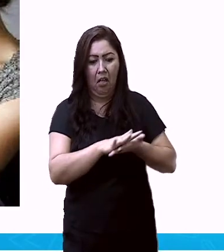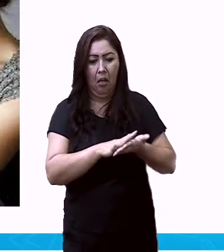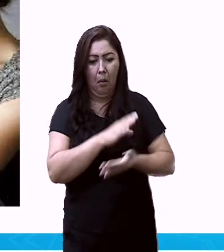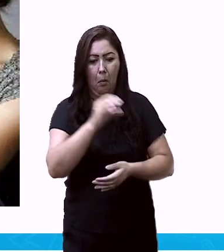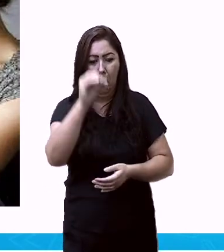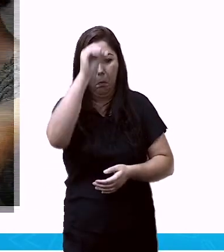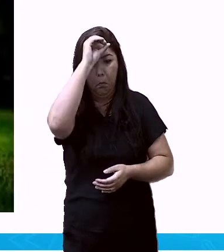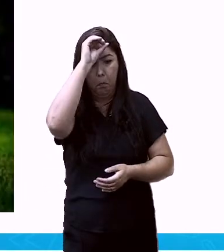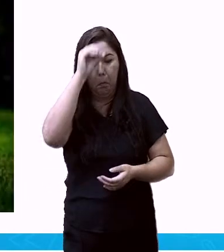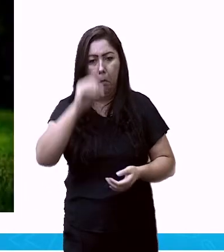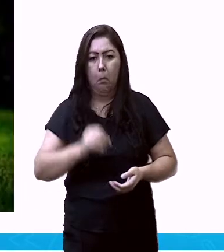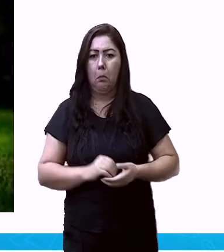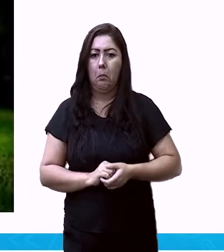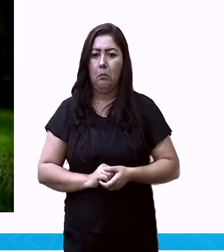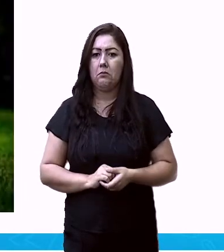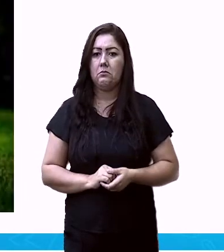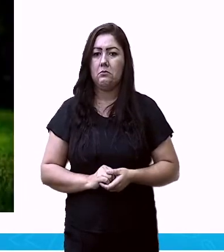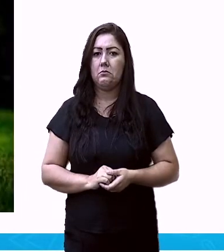ele.